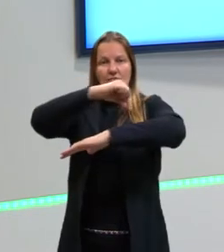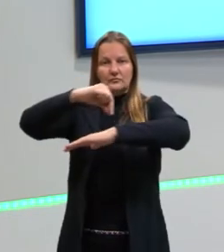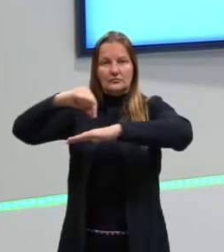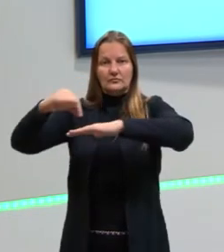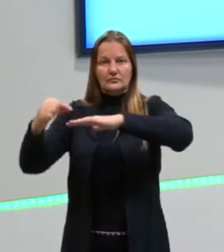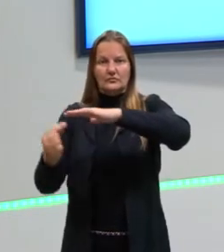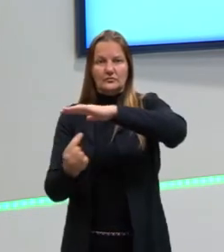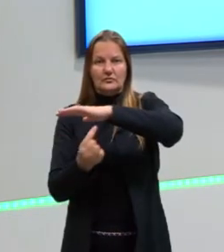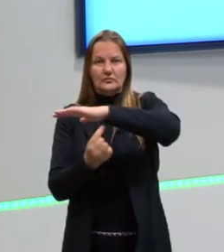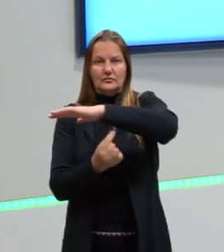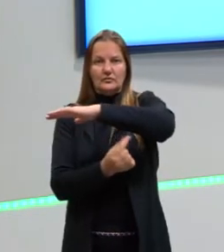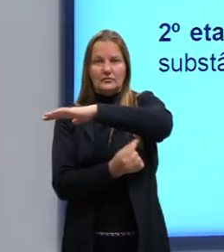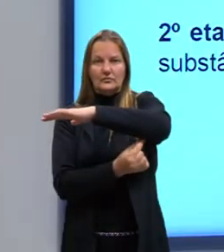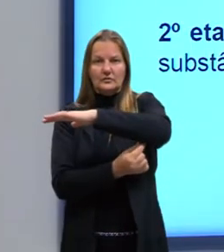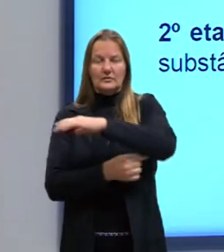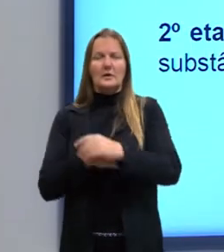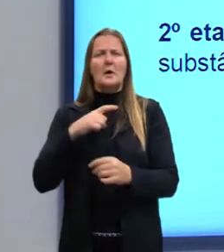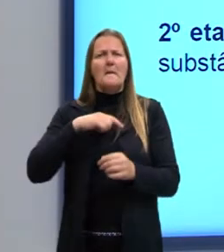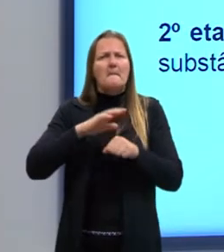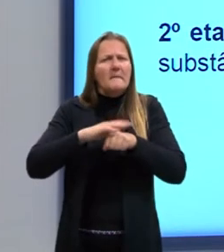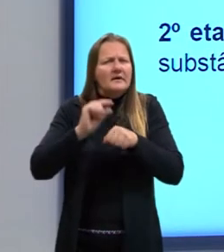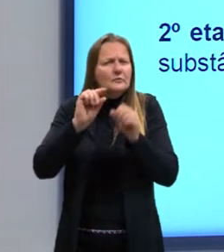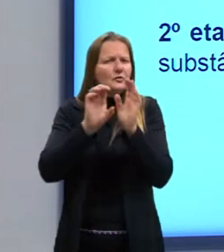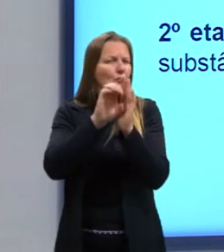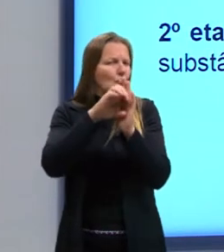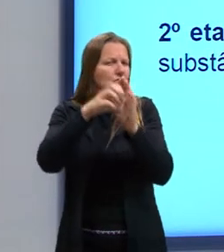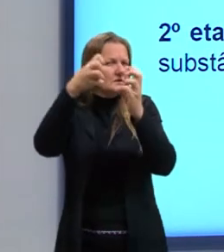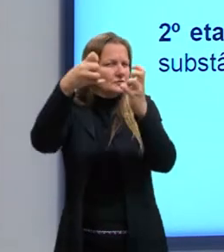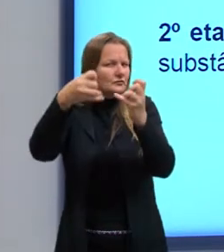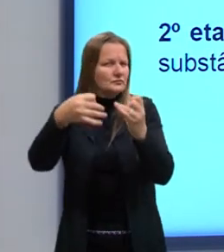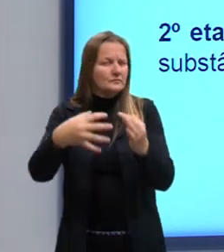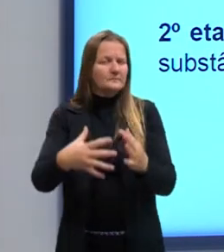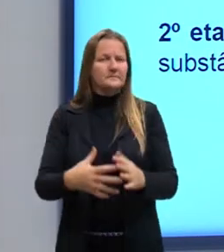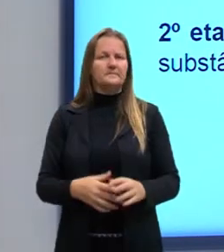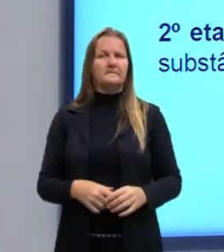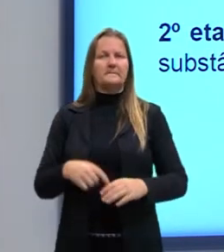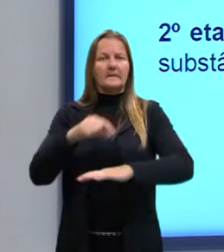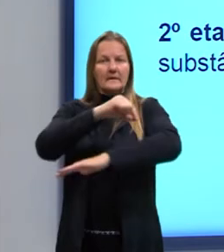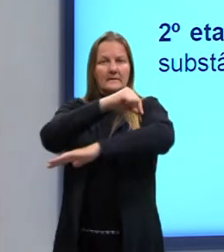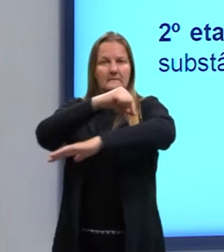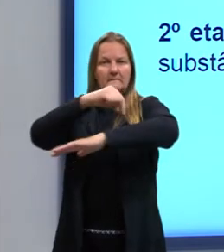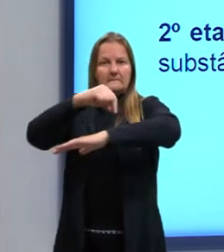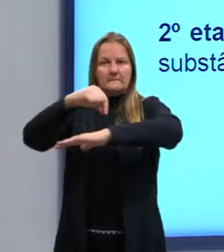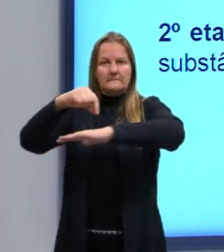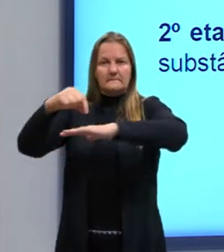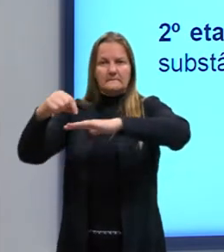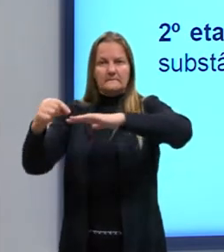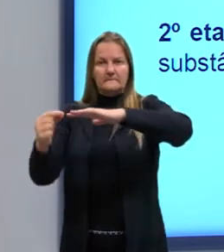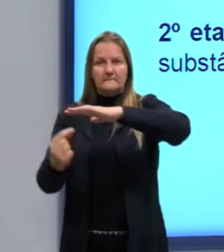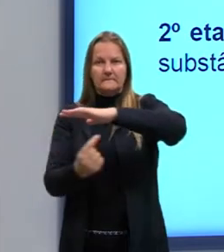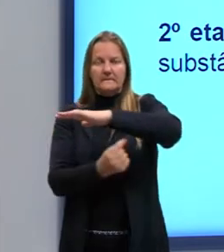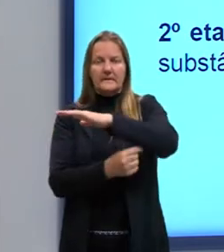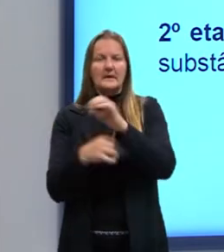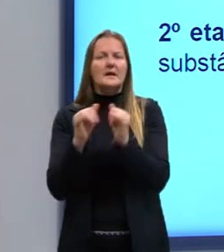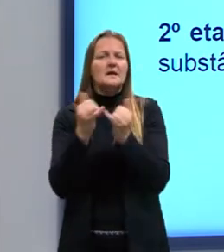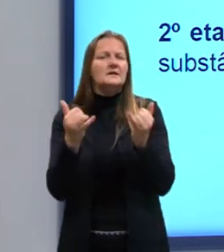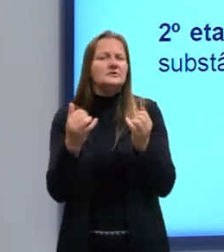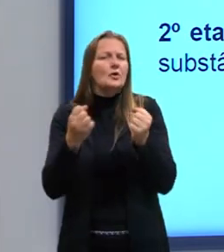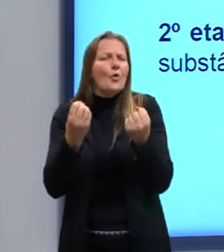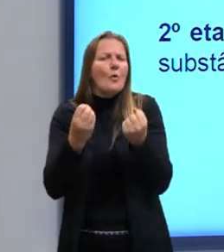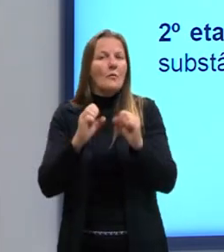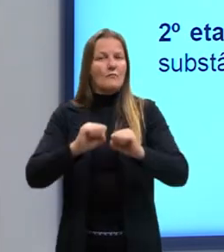A quimiosíntese, mais um pouquinho sobre ela. A energia para a realização da quimiosíntese é